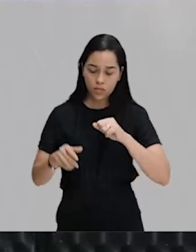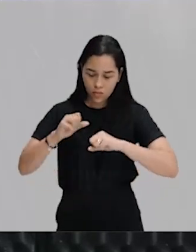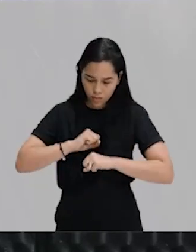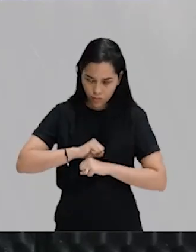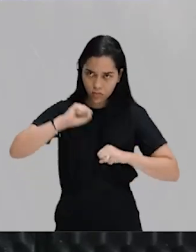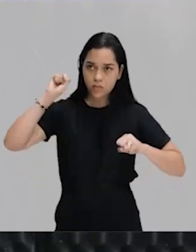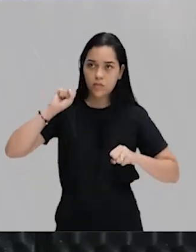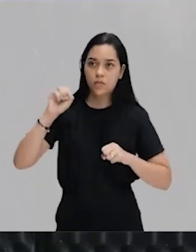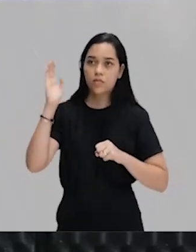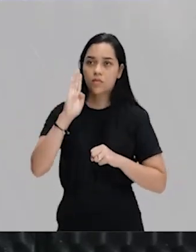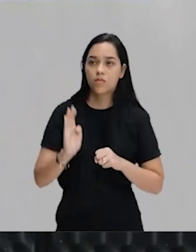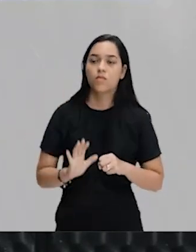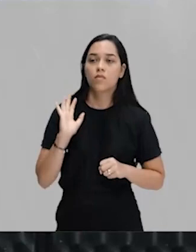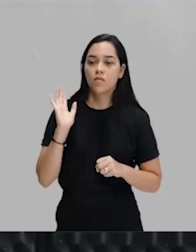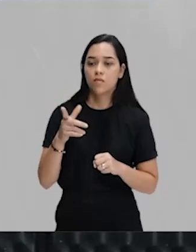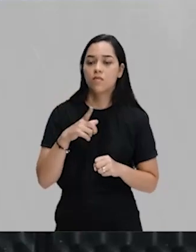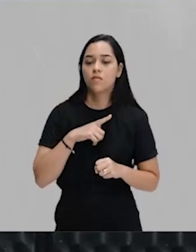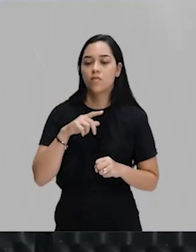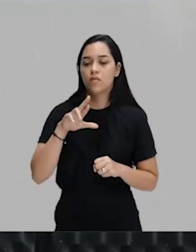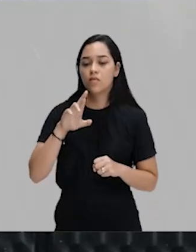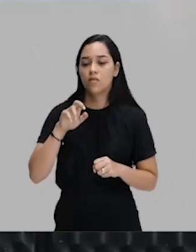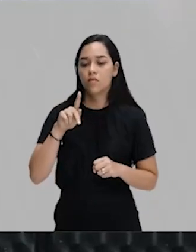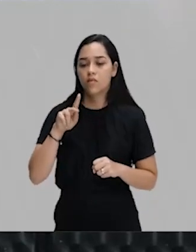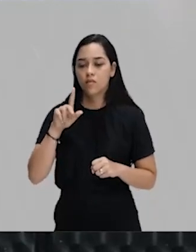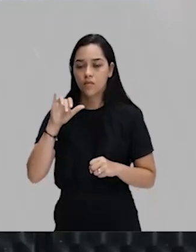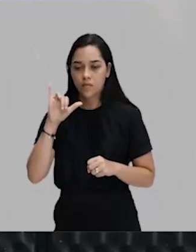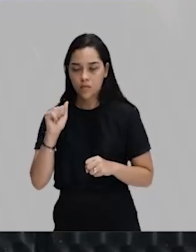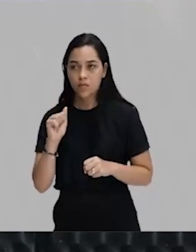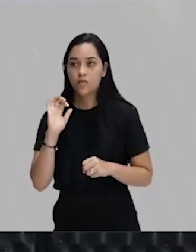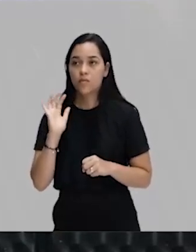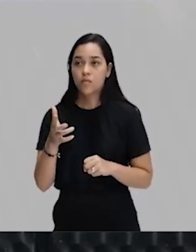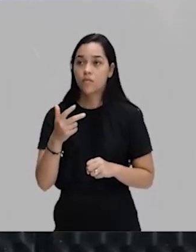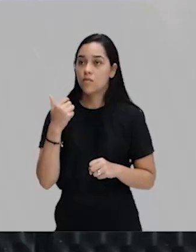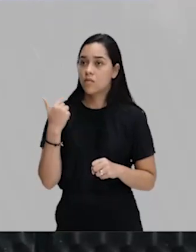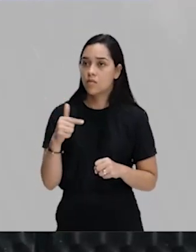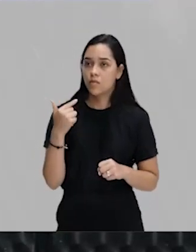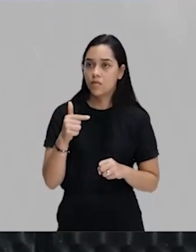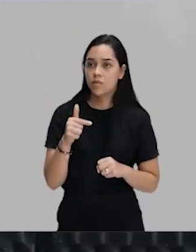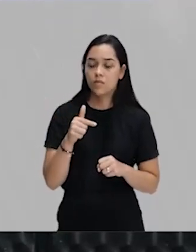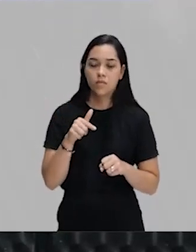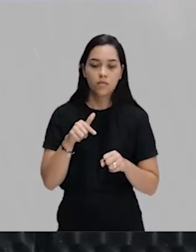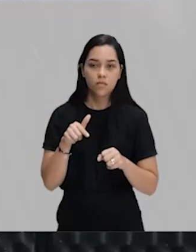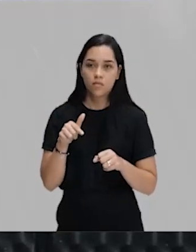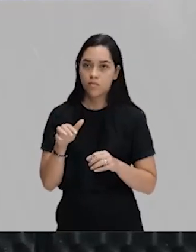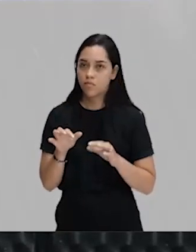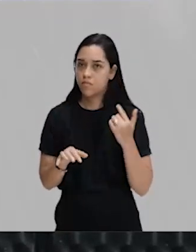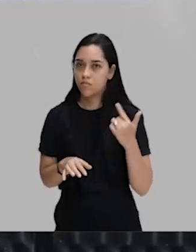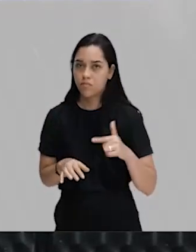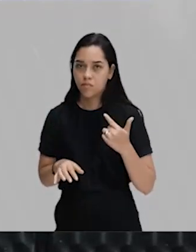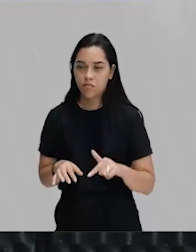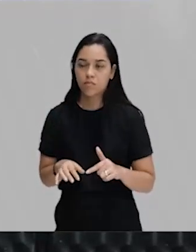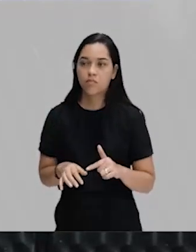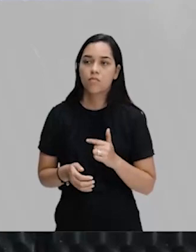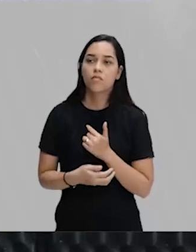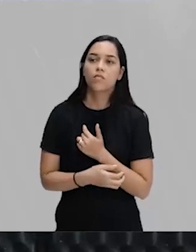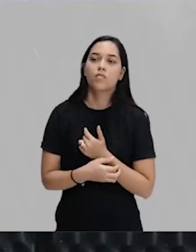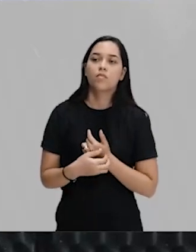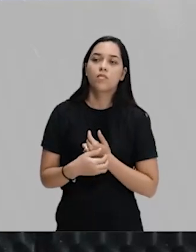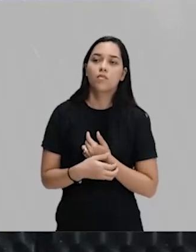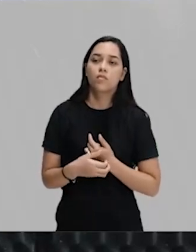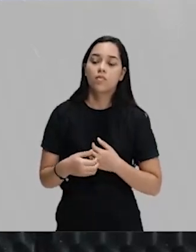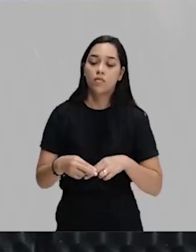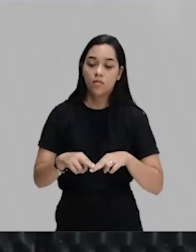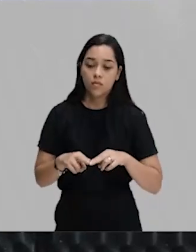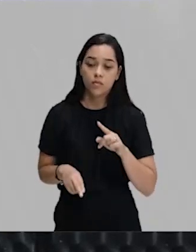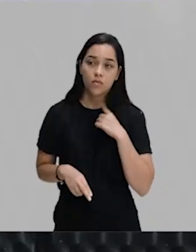no outro dia, o Brasil já era uma república. E ela não teve uma participação. Não há participação popular. Tanto